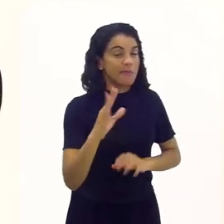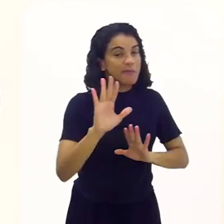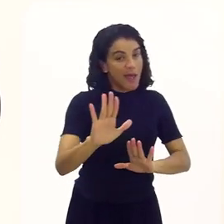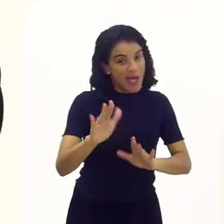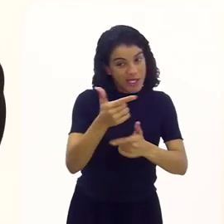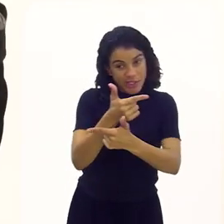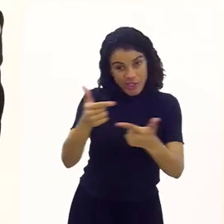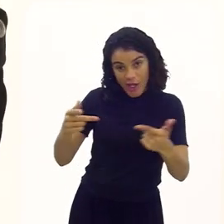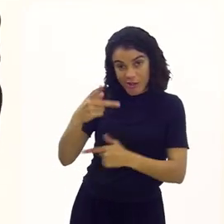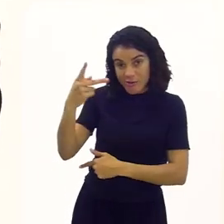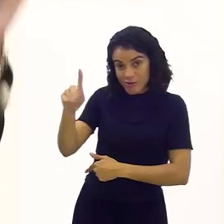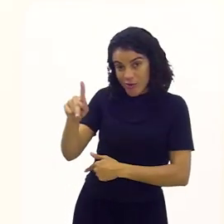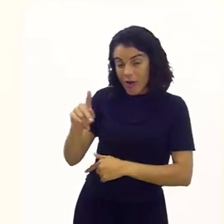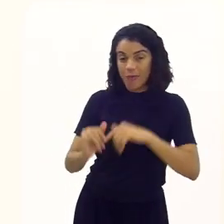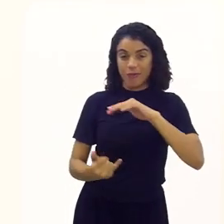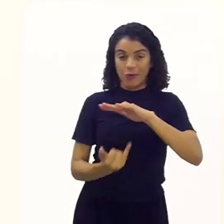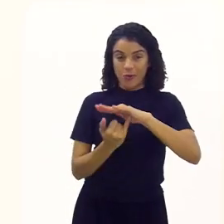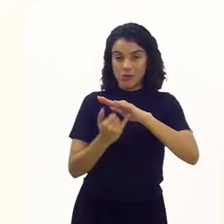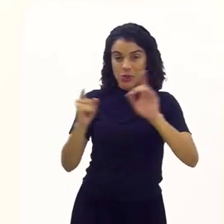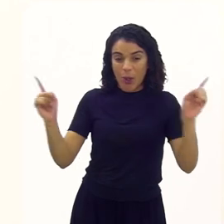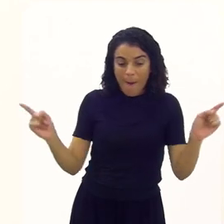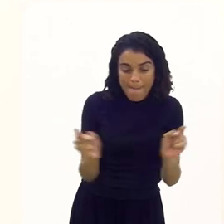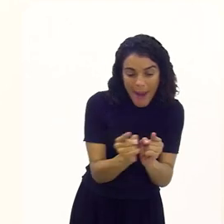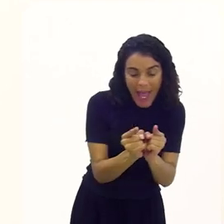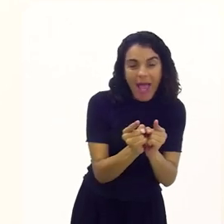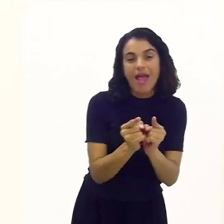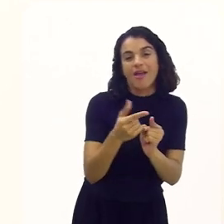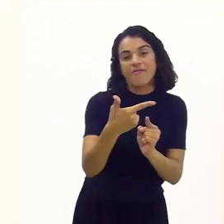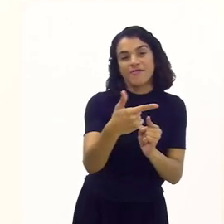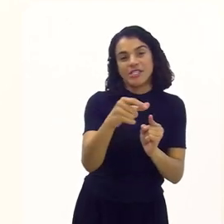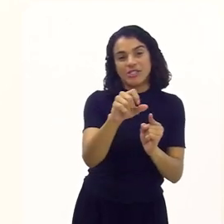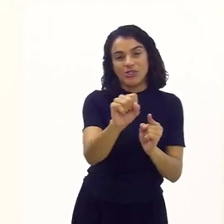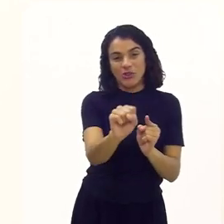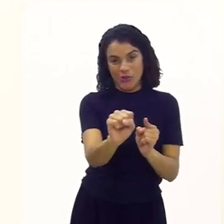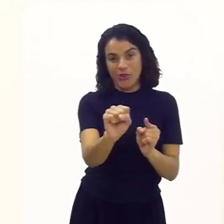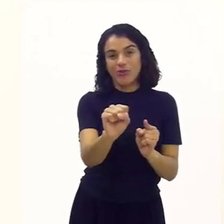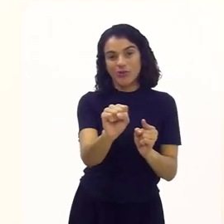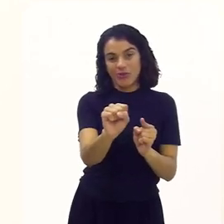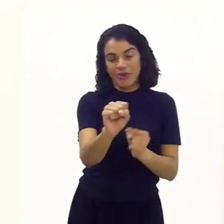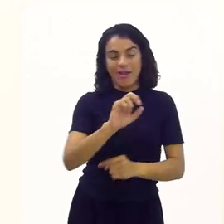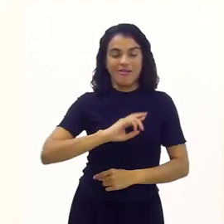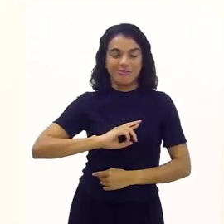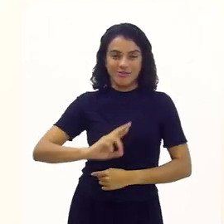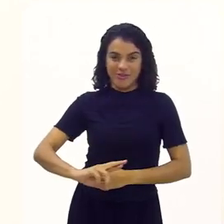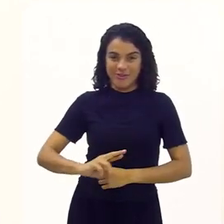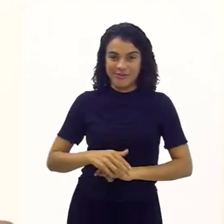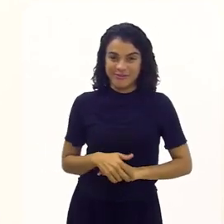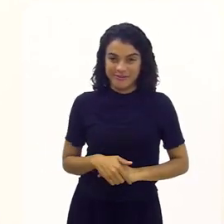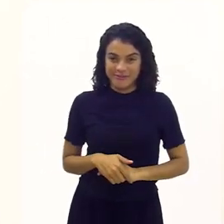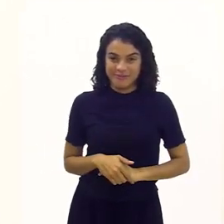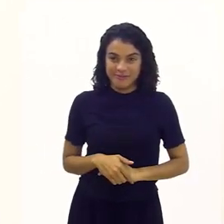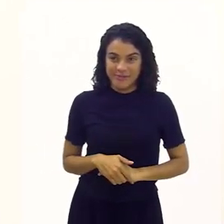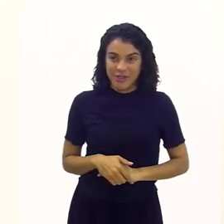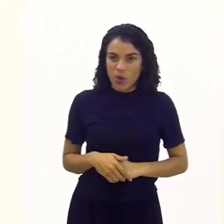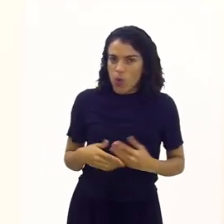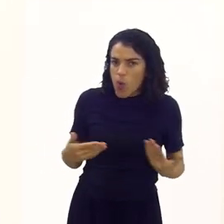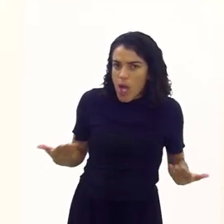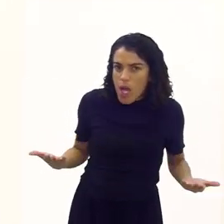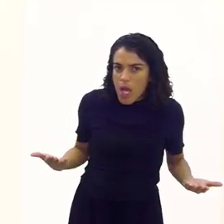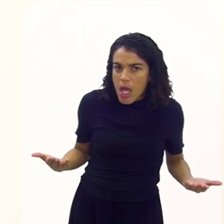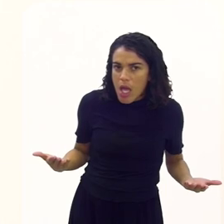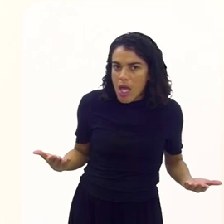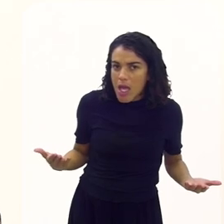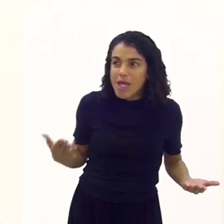Para sua sorte, o Instituto Expo Religião tem apenas 28. Ah, só. Ué,